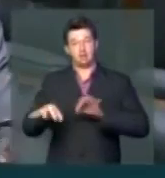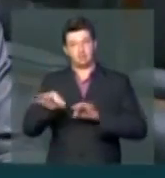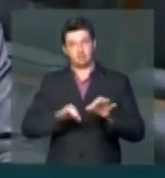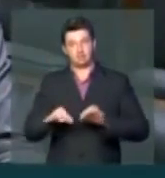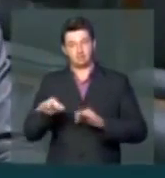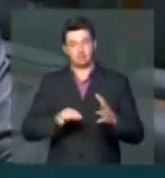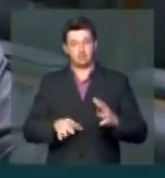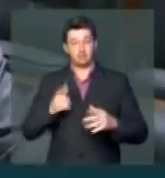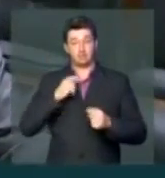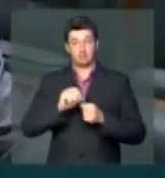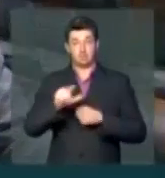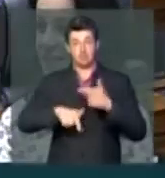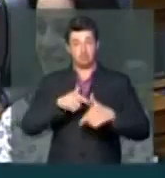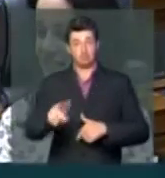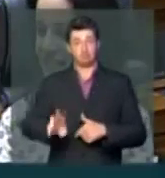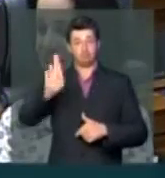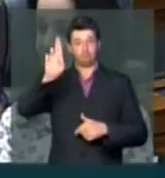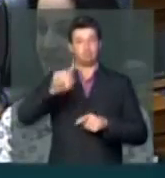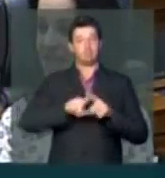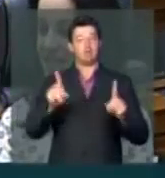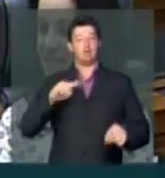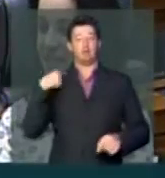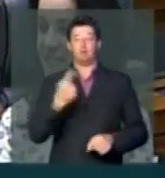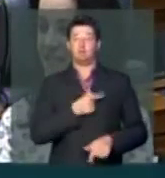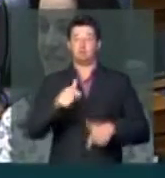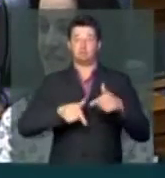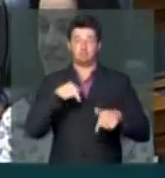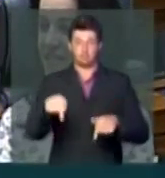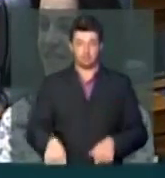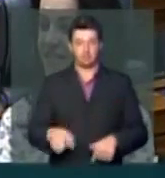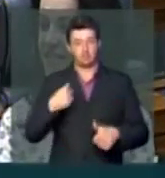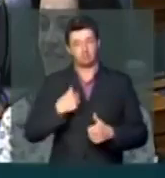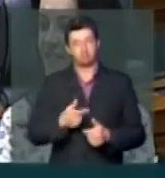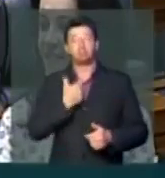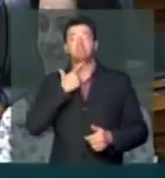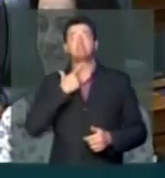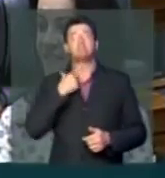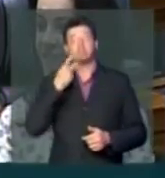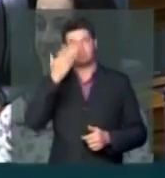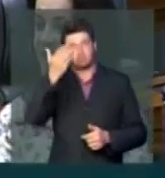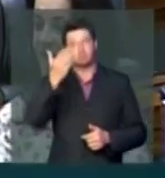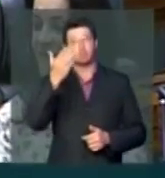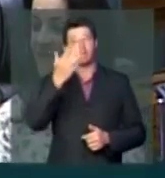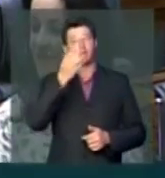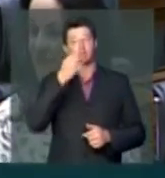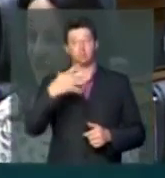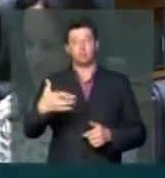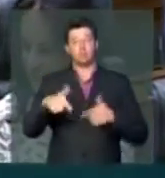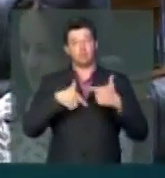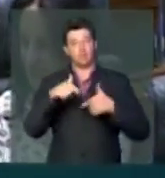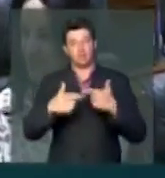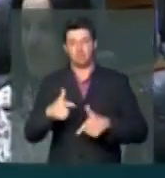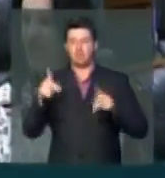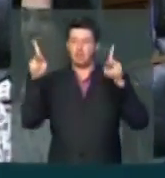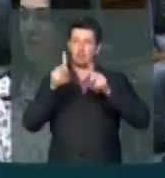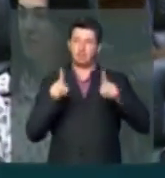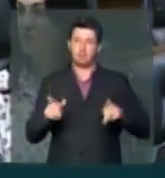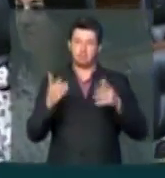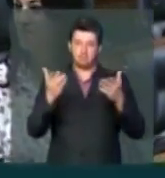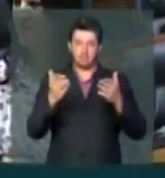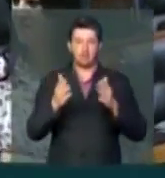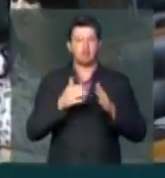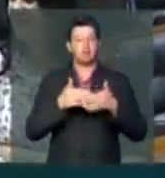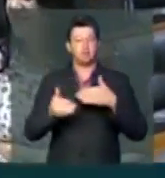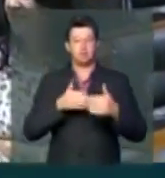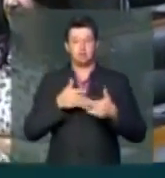exercendo mandatos, mas estarão através dos nossos mandatos, eu quero desejar a vocês muito sucesso, muita paz, em